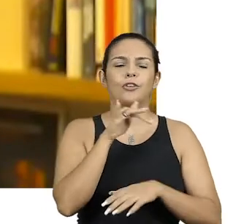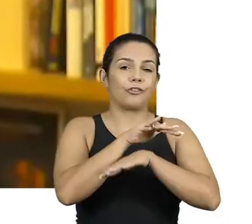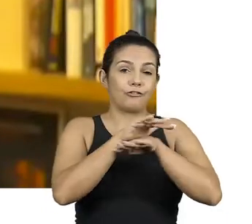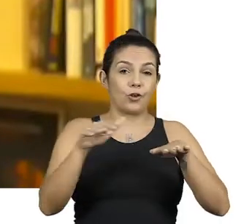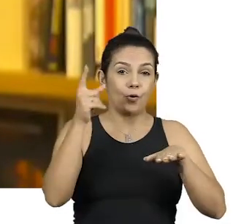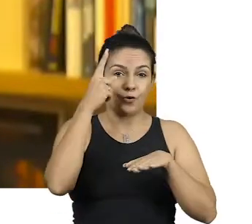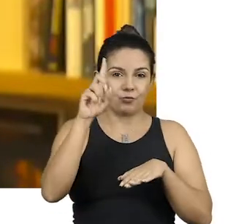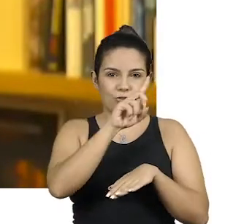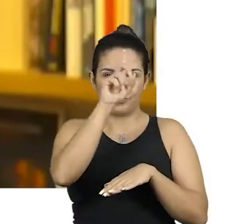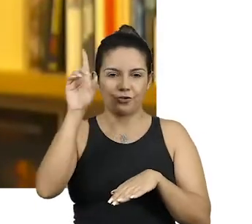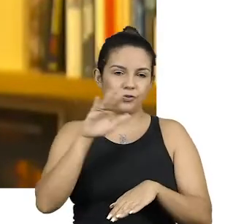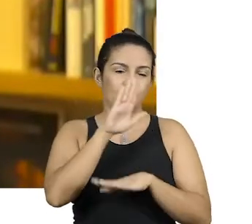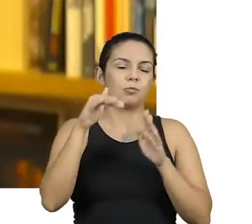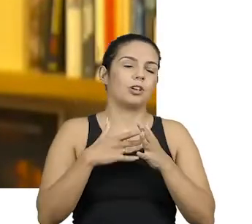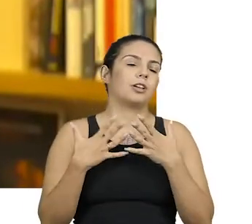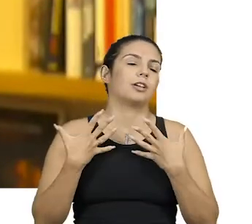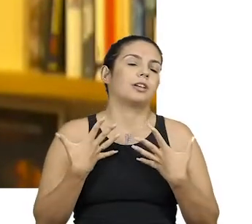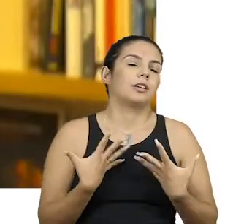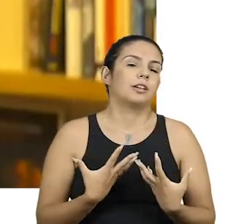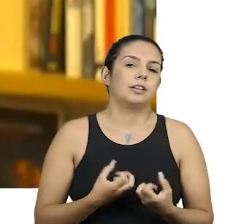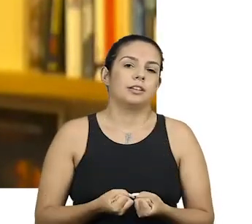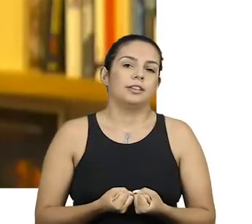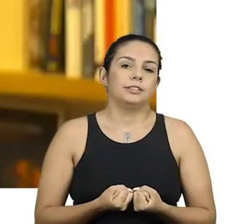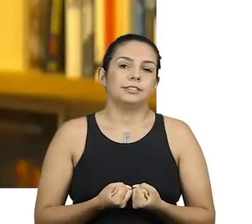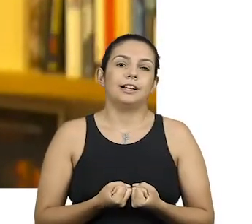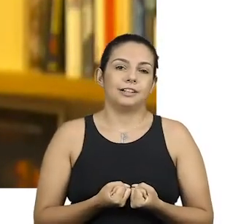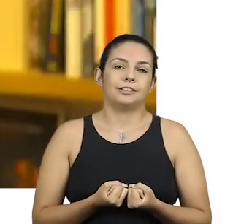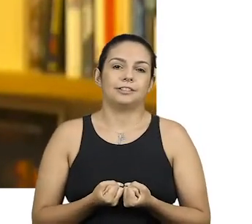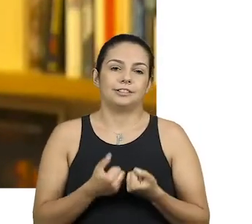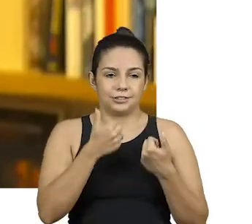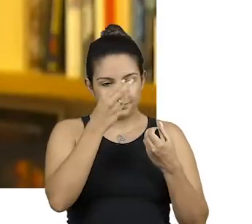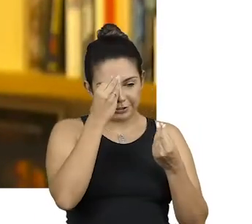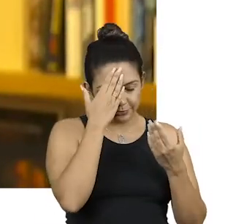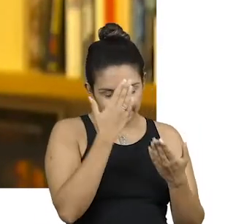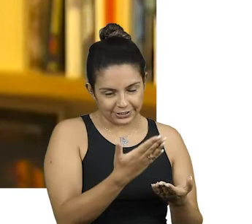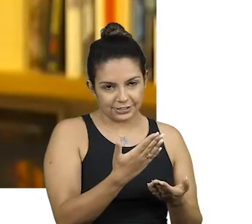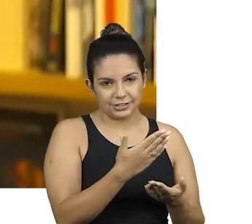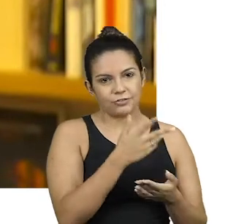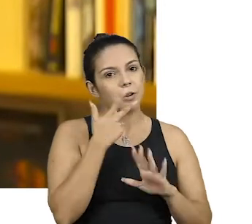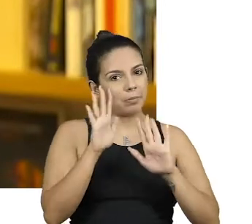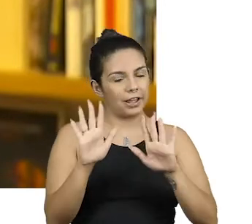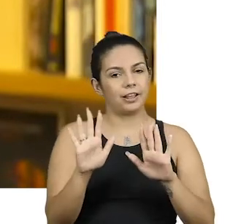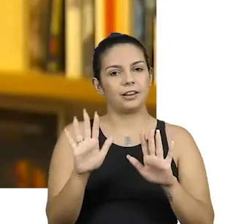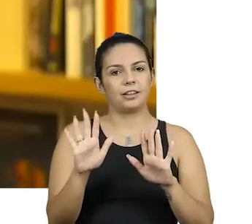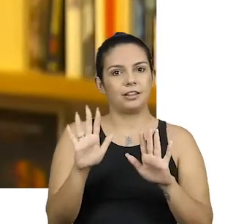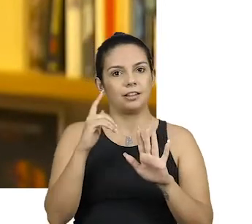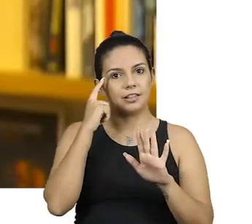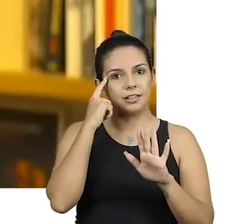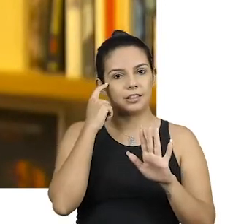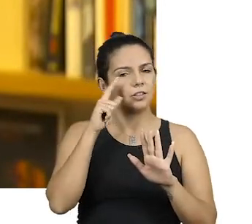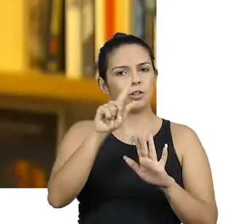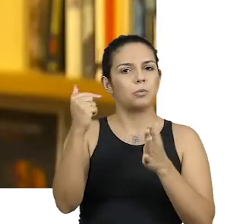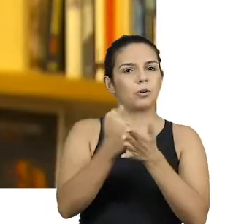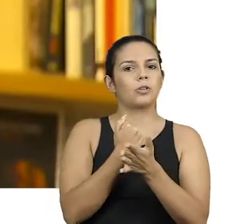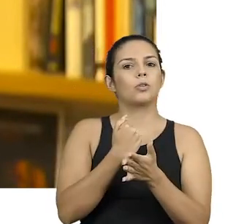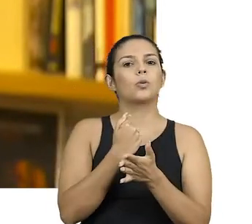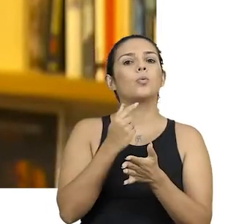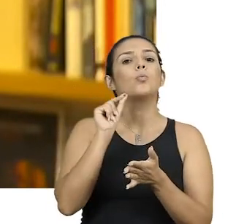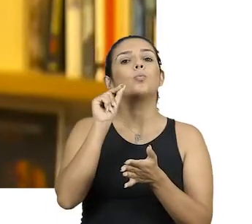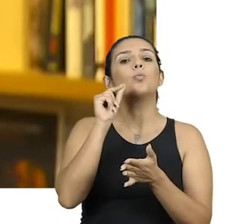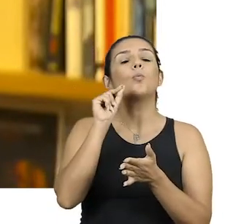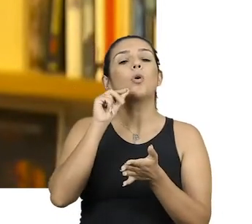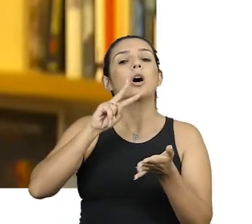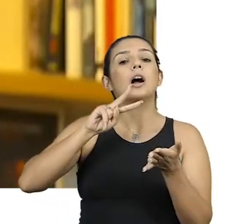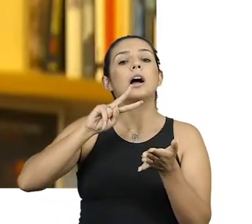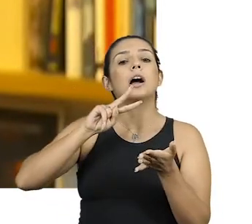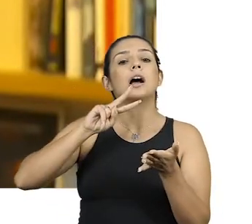último dia, todo mundo exausto. Taiva, muito obrigado. Mas, espera aí, vocês não me perguntaram qual era o sentido